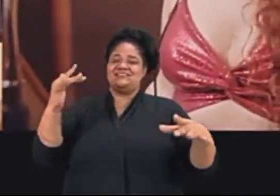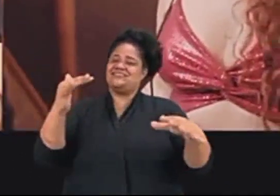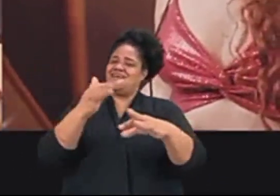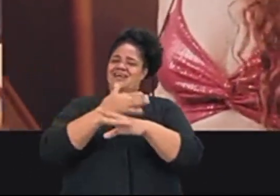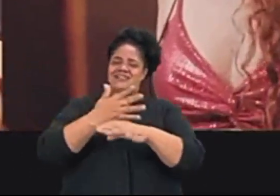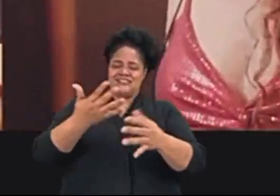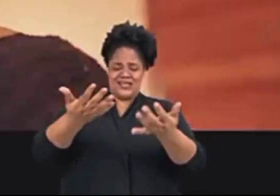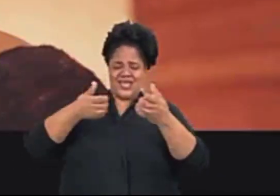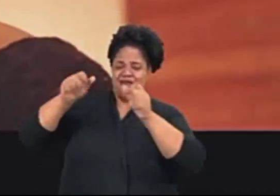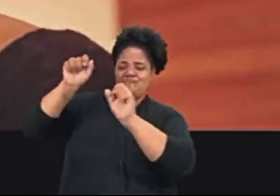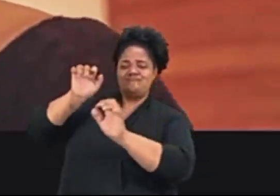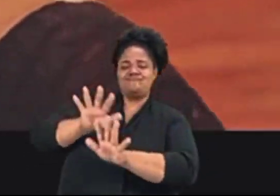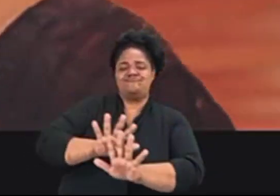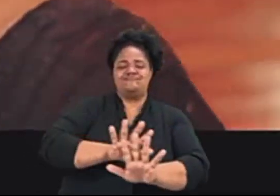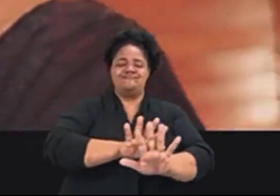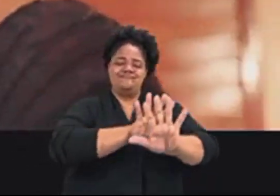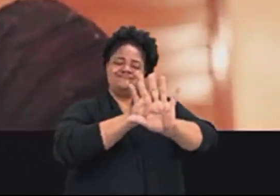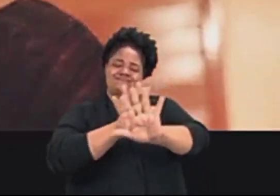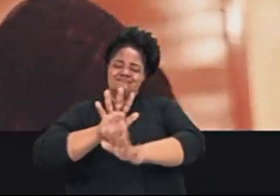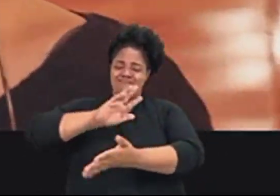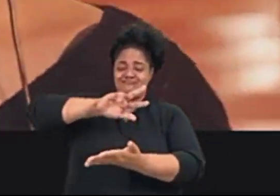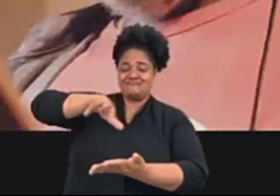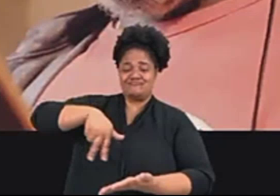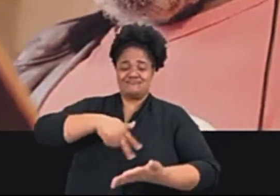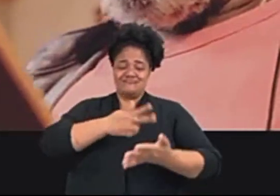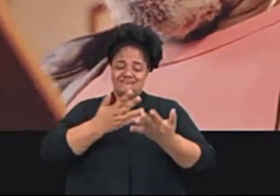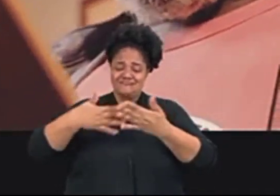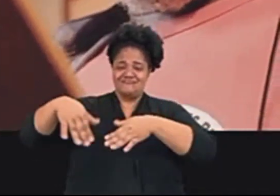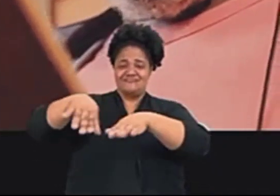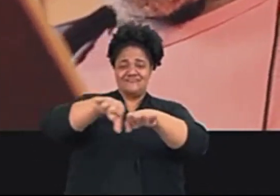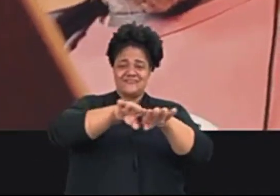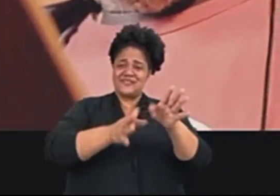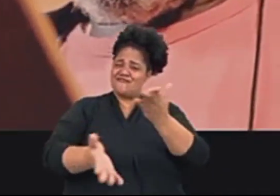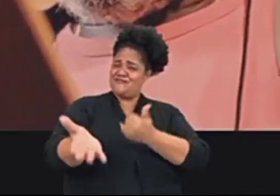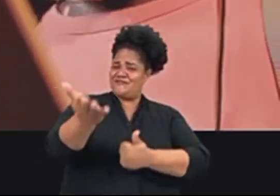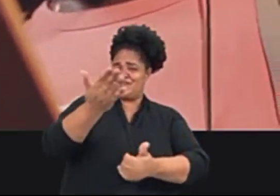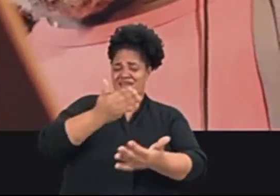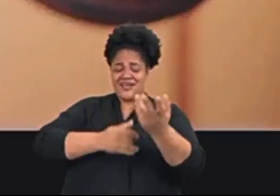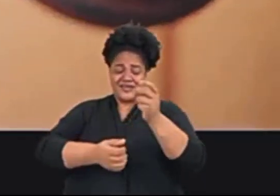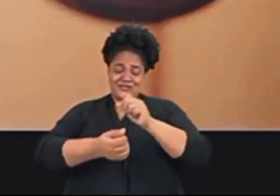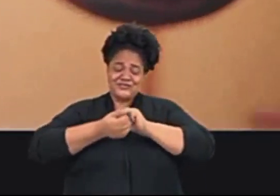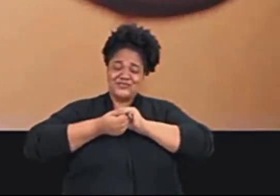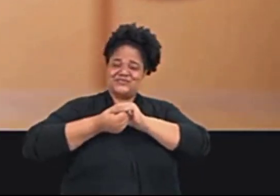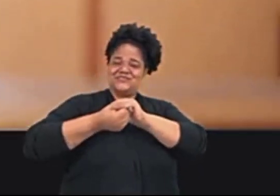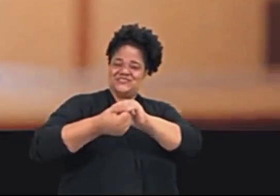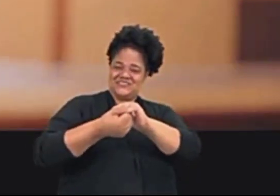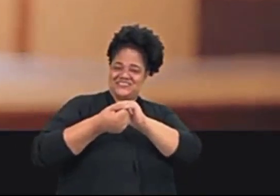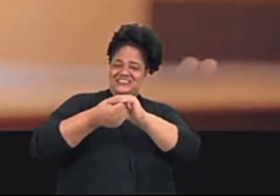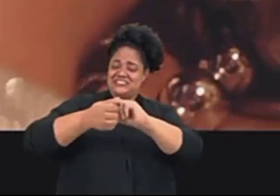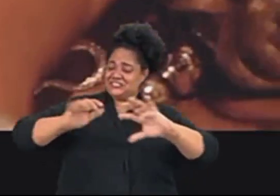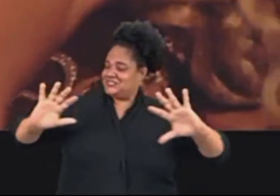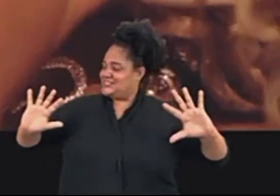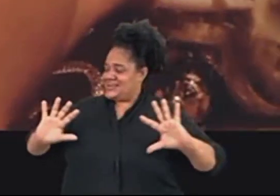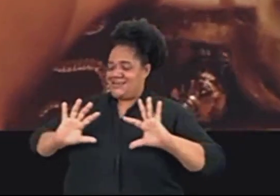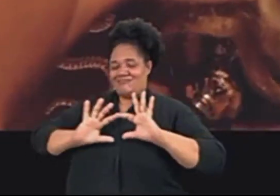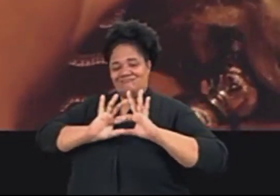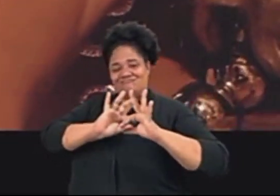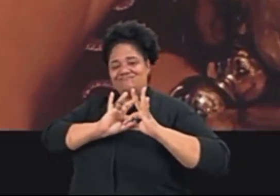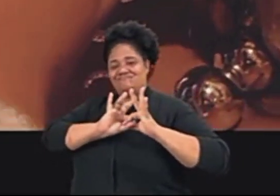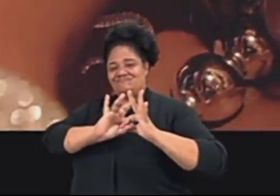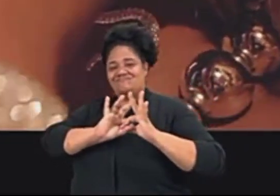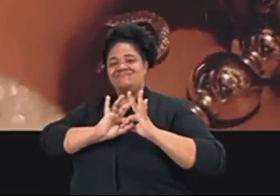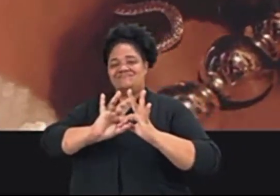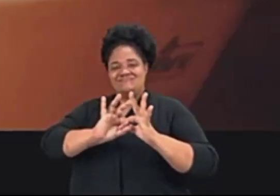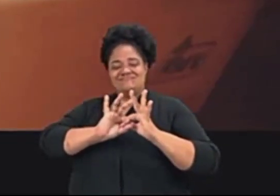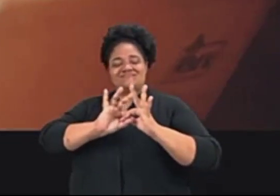igualdade Você também, venha com a gente Desça a corrente, ser mais